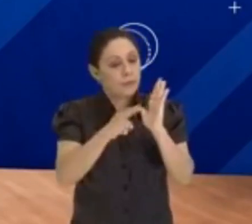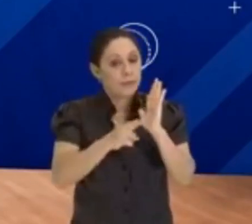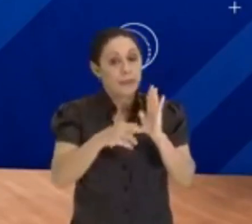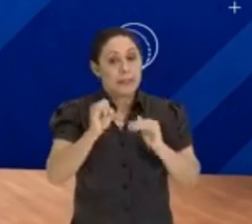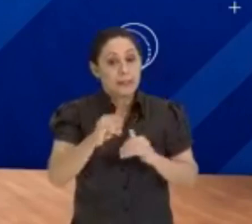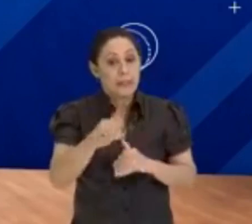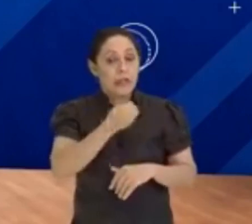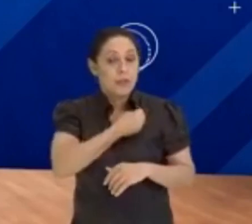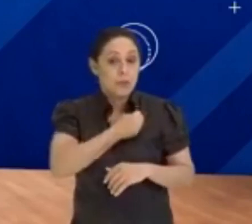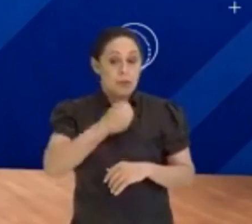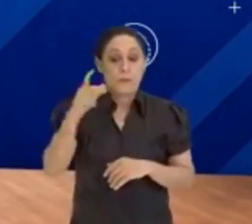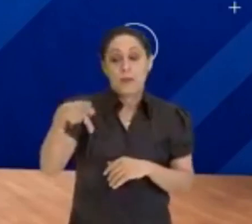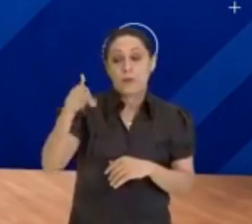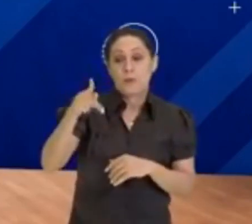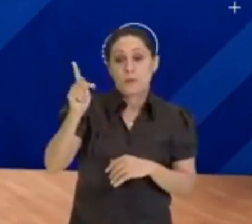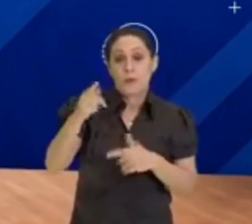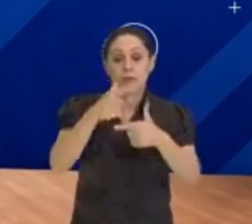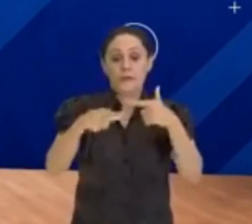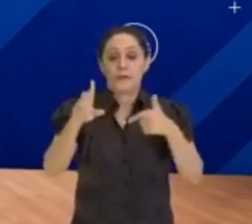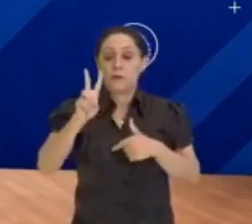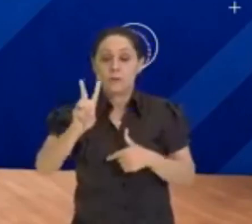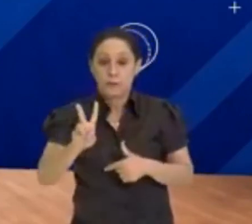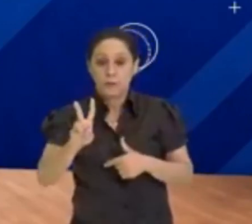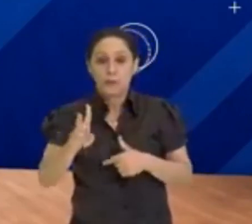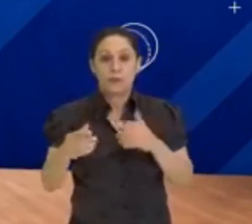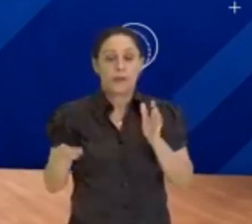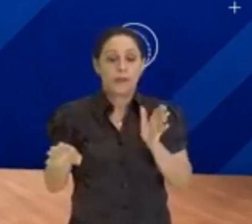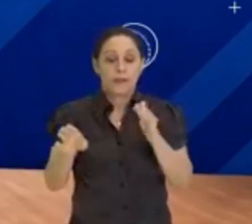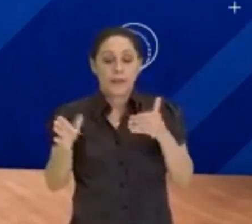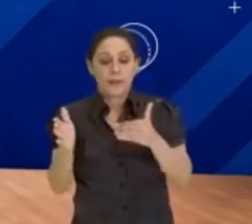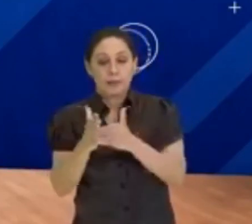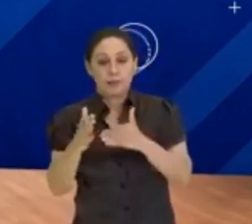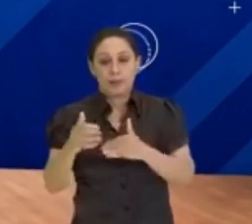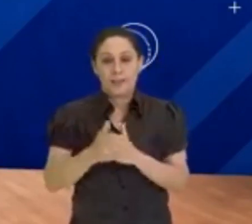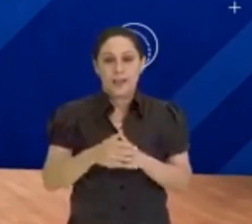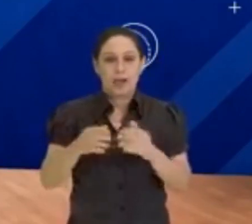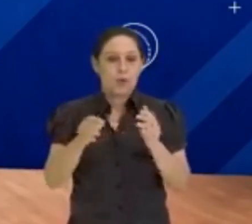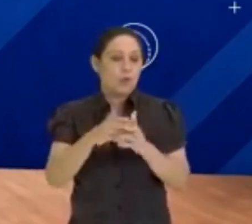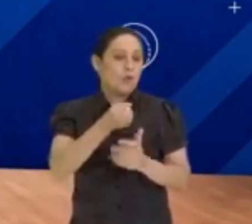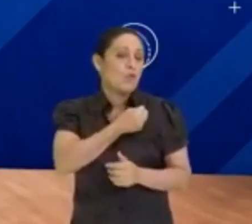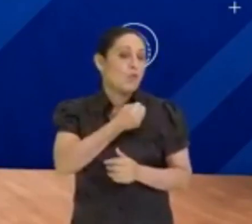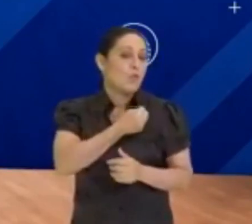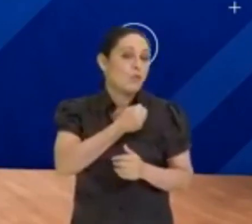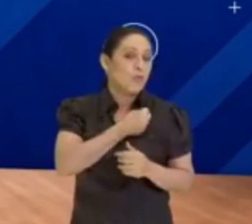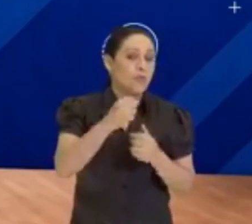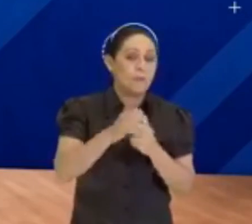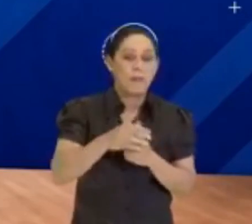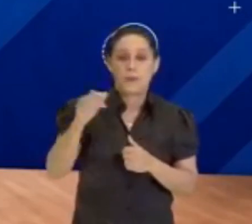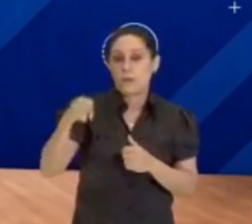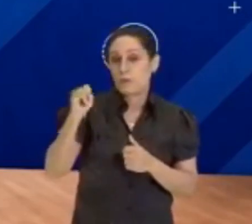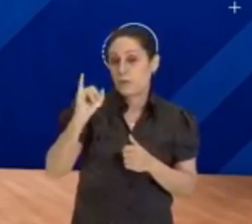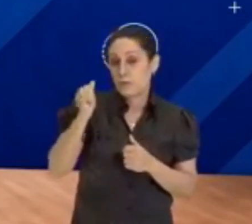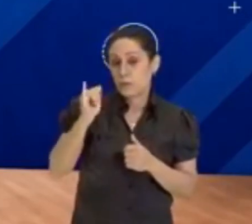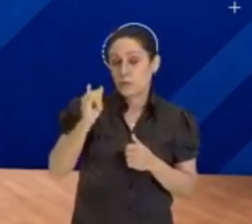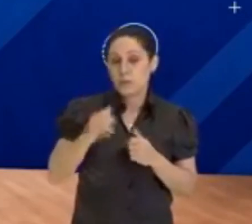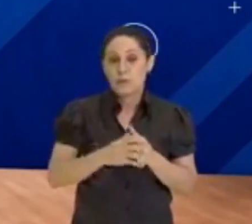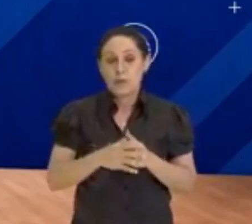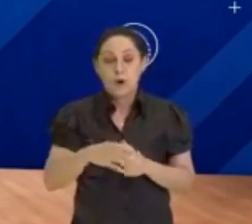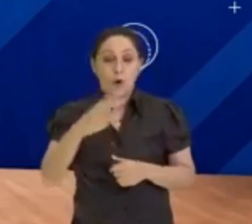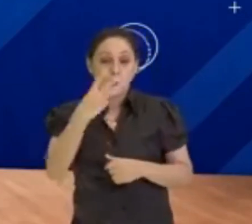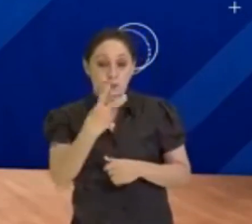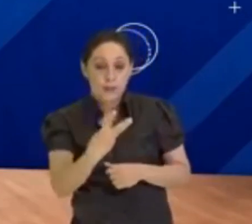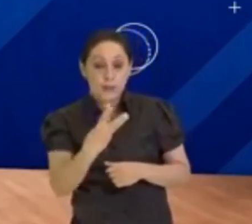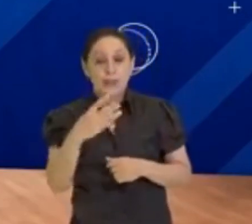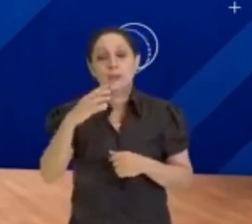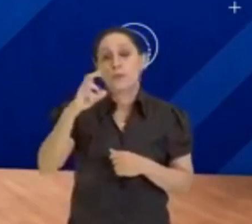par, divide por 2, por 2, até ele ficar um número ímpar. se ele virar um número ímpar, aí você tem outra possibilidade, ou é por 3,